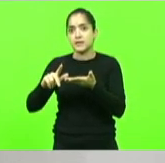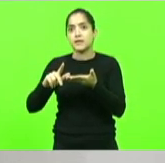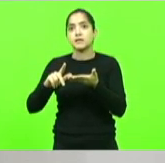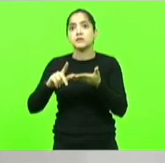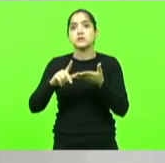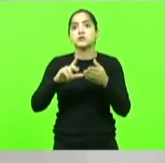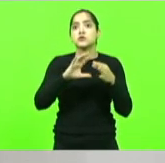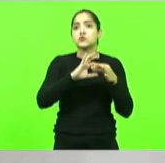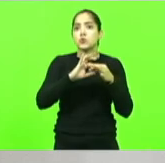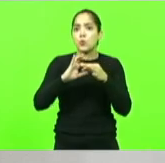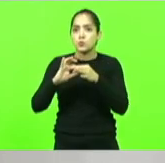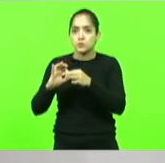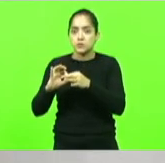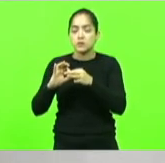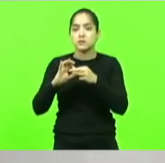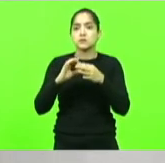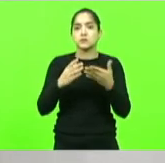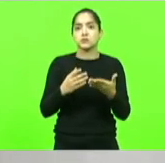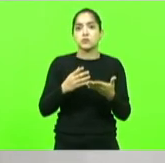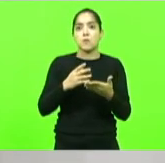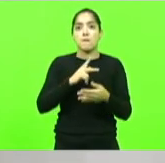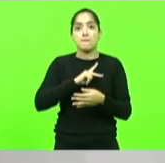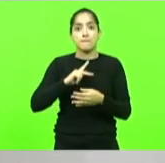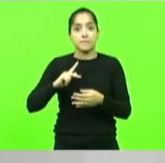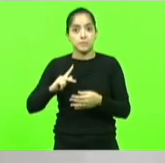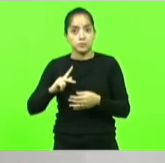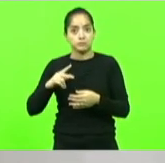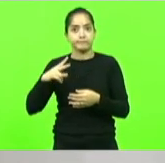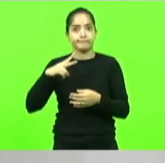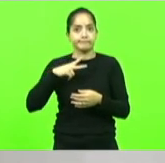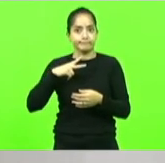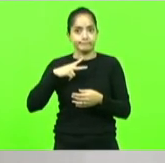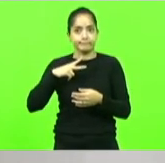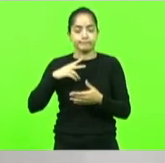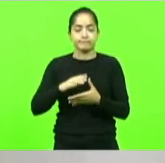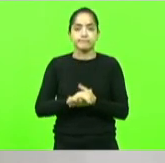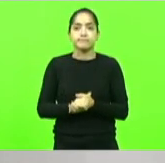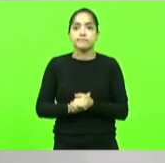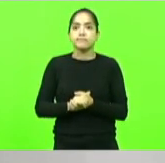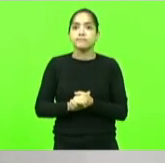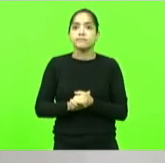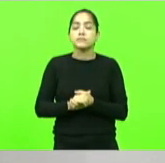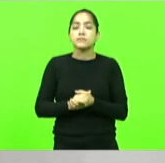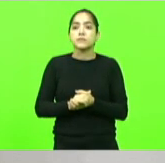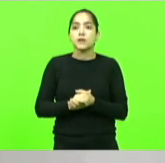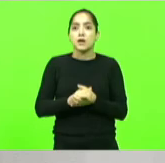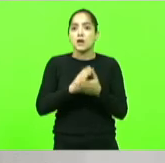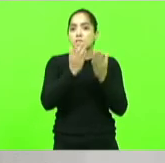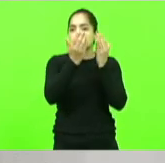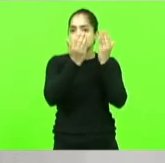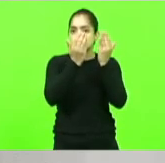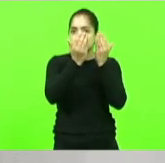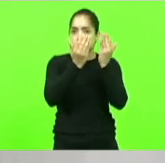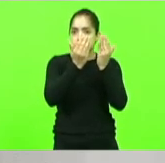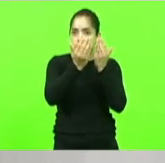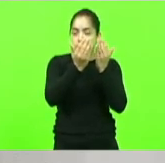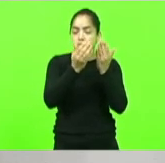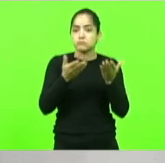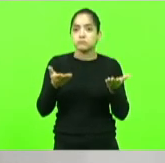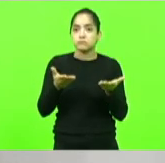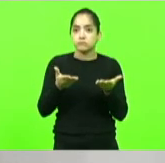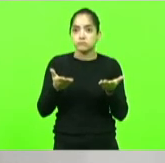instituições públicas e privadas o alcance da psicologia foi testado na atual crise